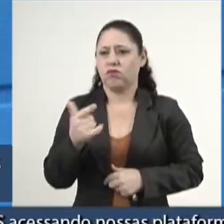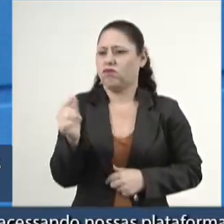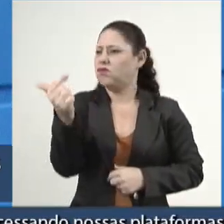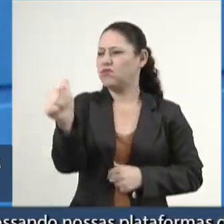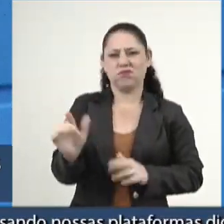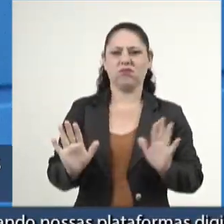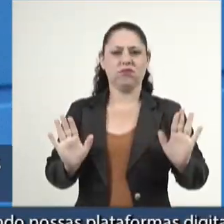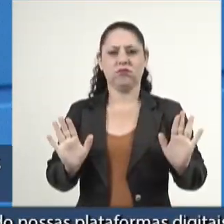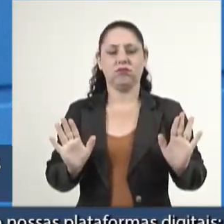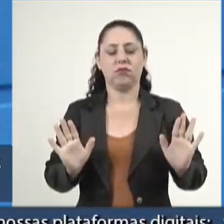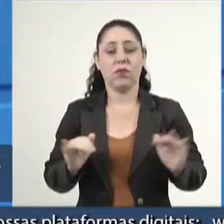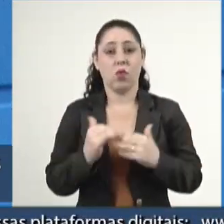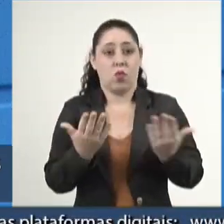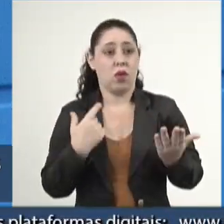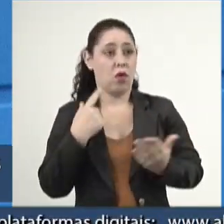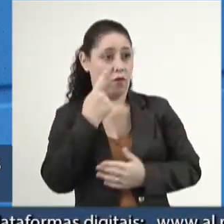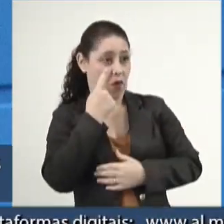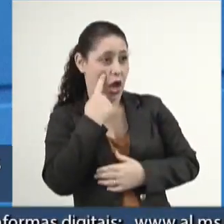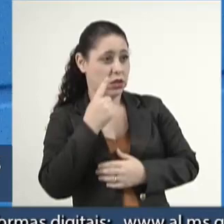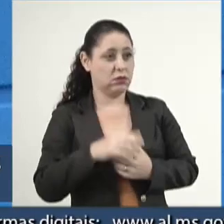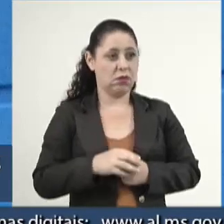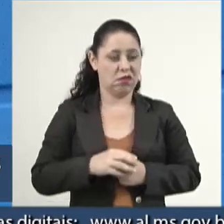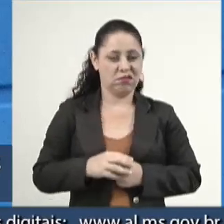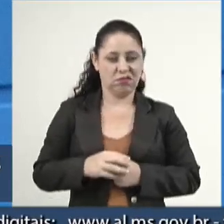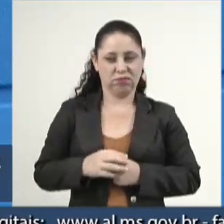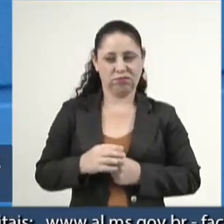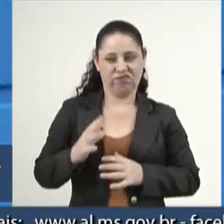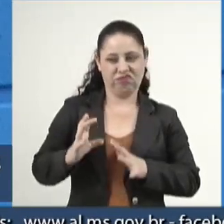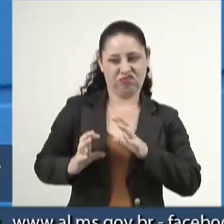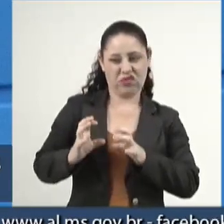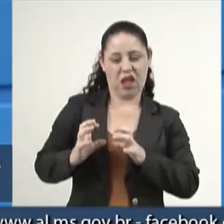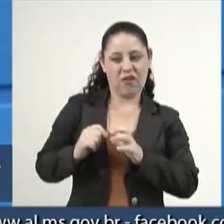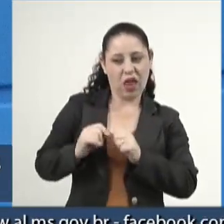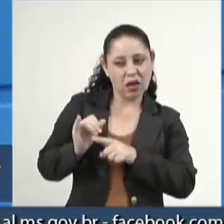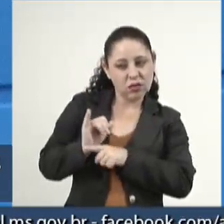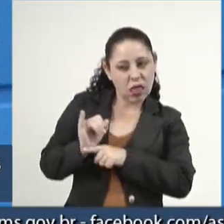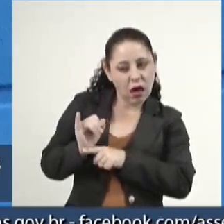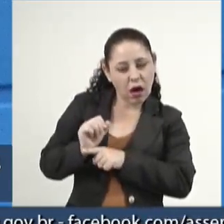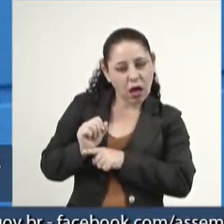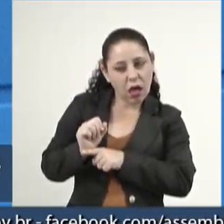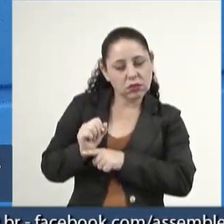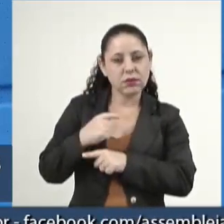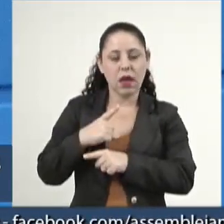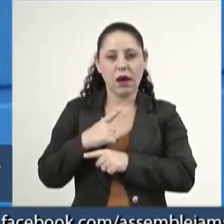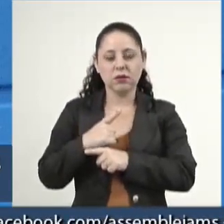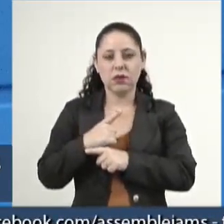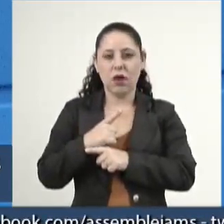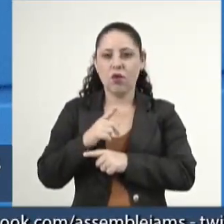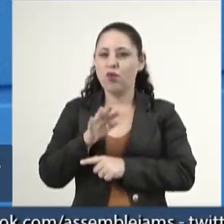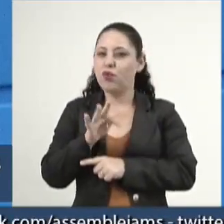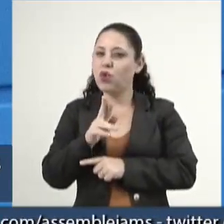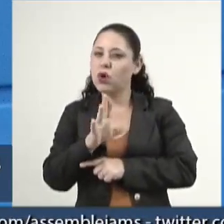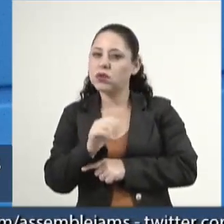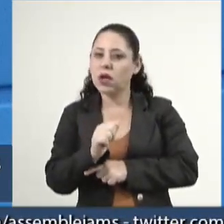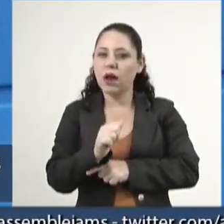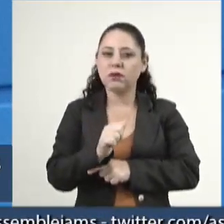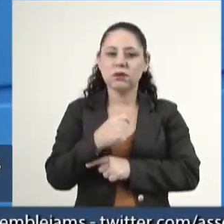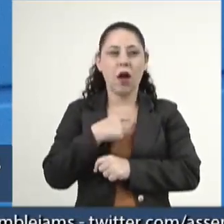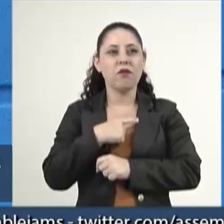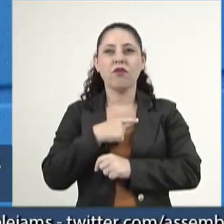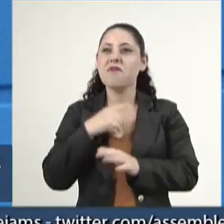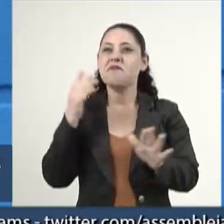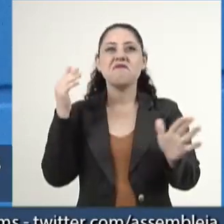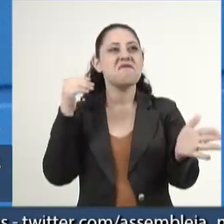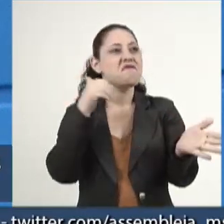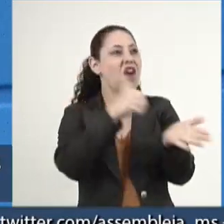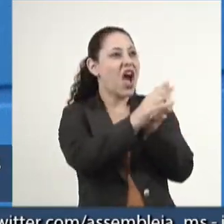outro. E eu, quando vejo um fusquinha, um carrinho, caindo aos pedaços, e escrito lá, fora